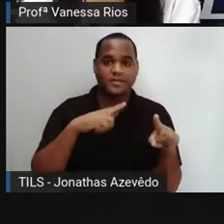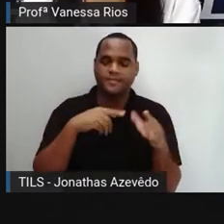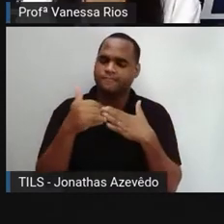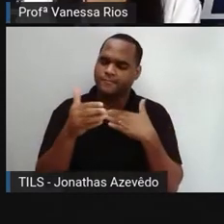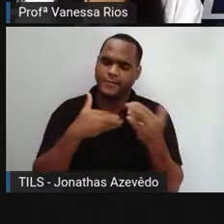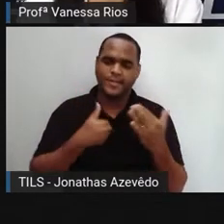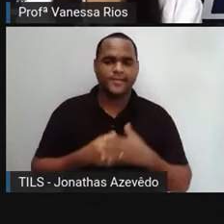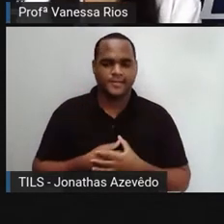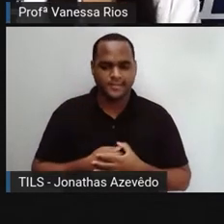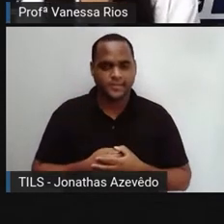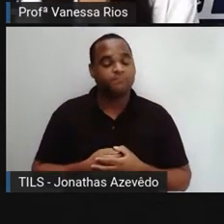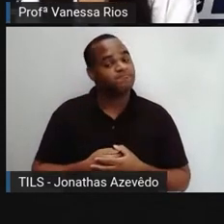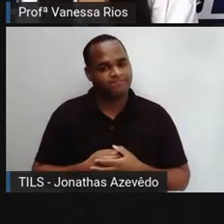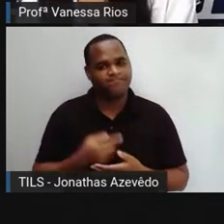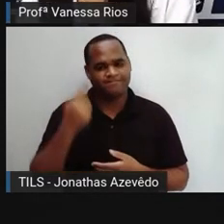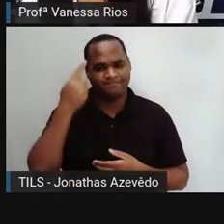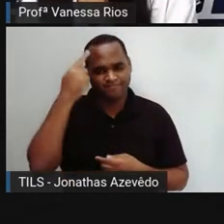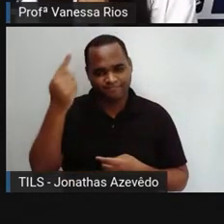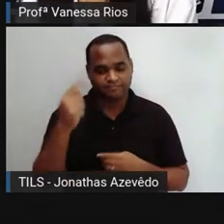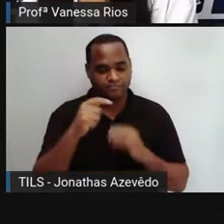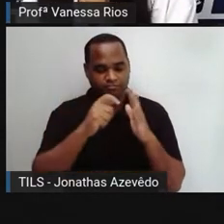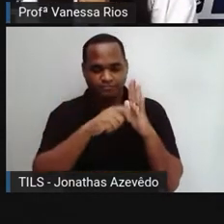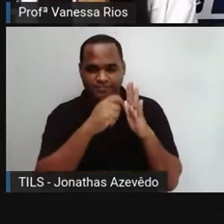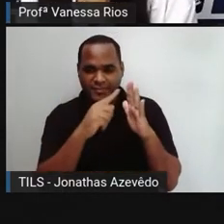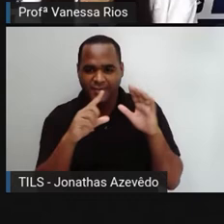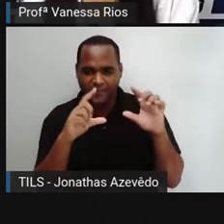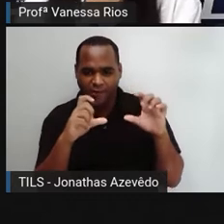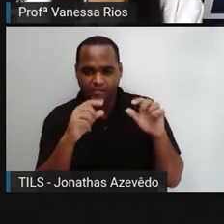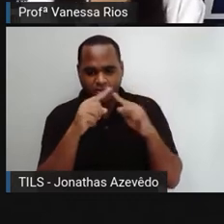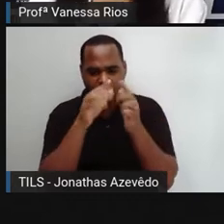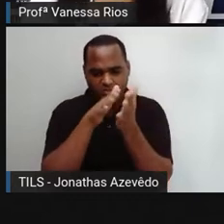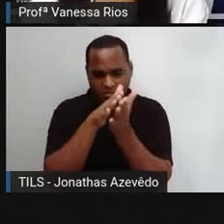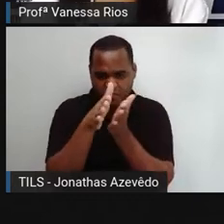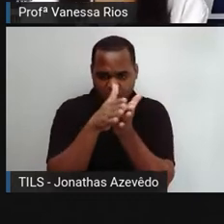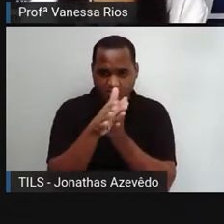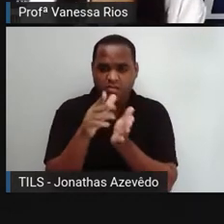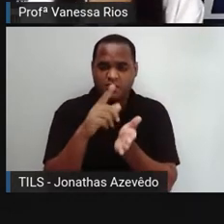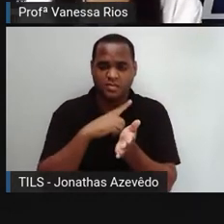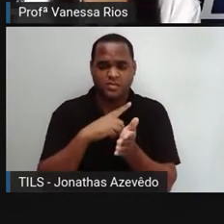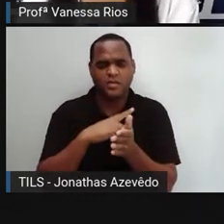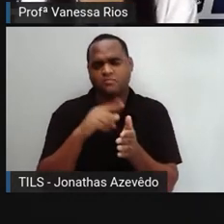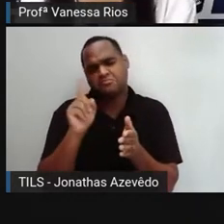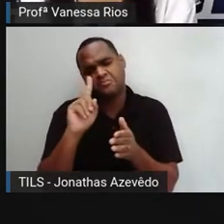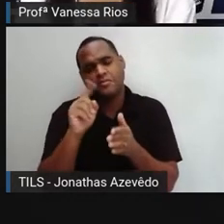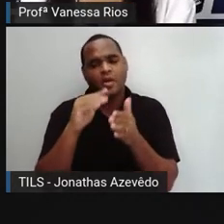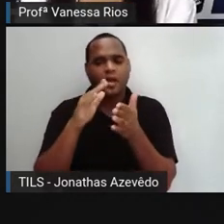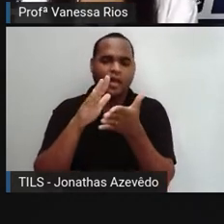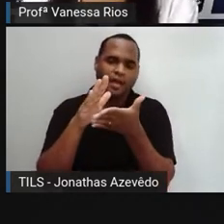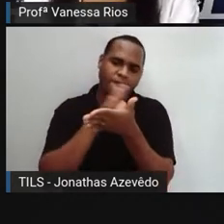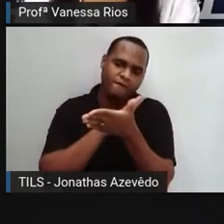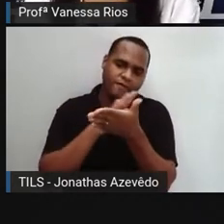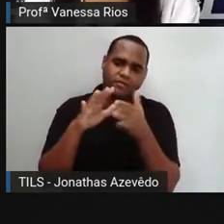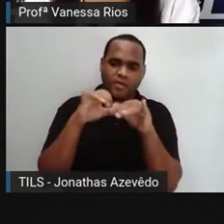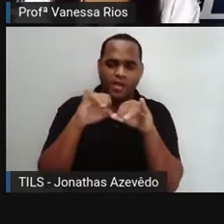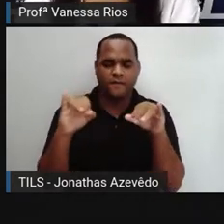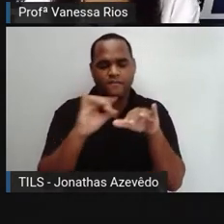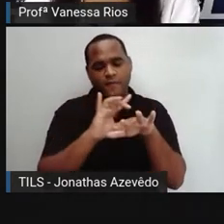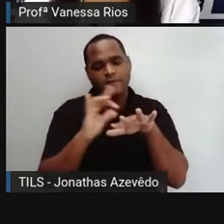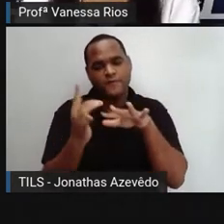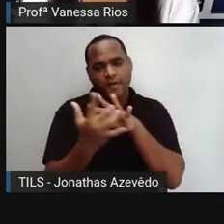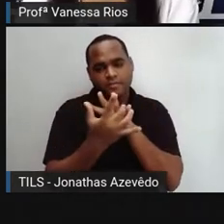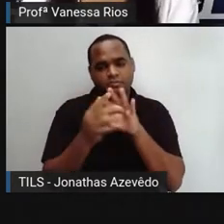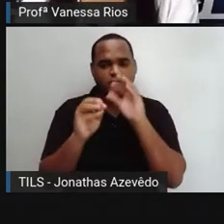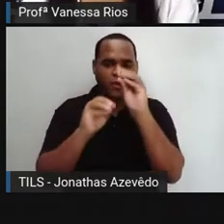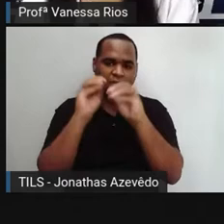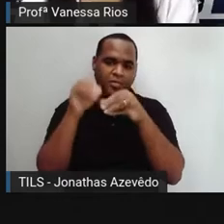sempre esses registros são impressos. Às vezes eles são guardados, né? Divulgados em redes sociais,